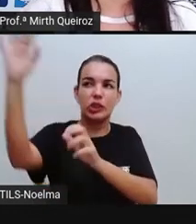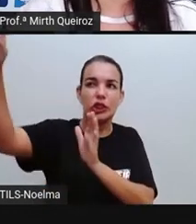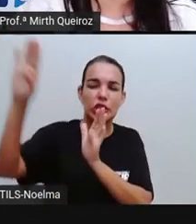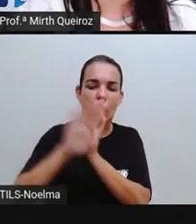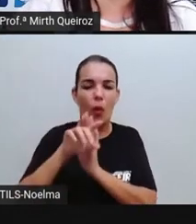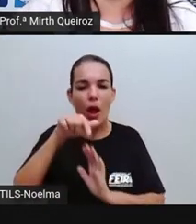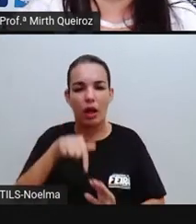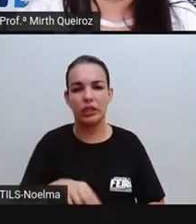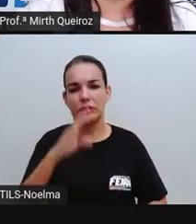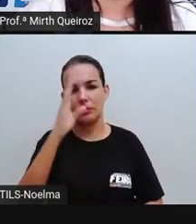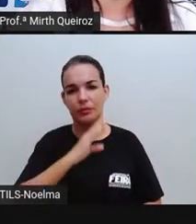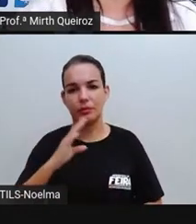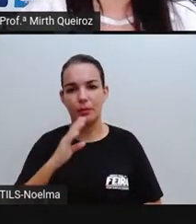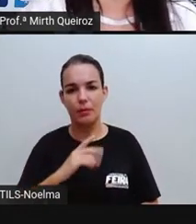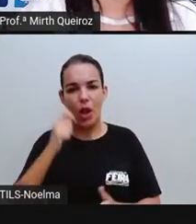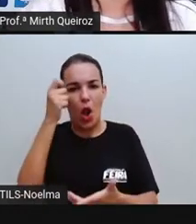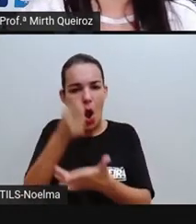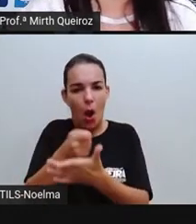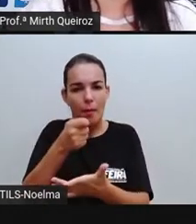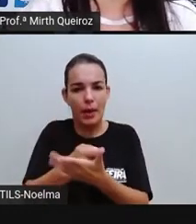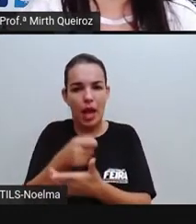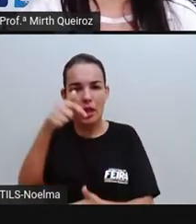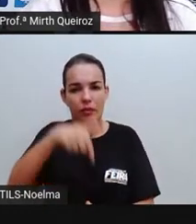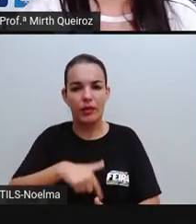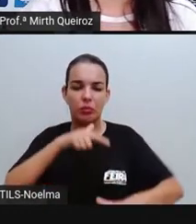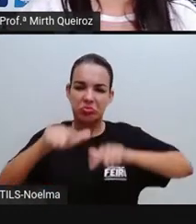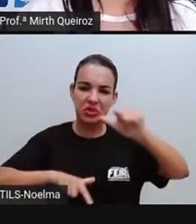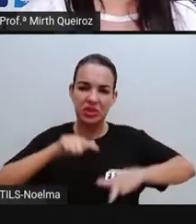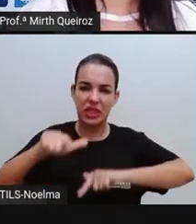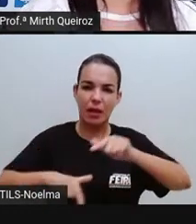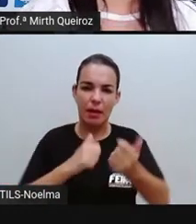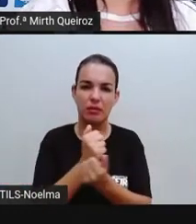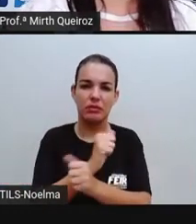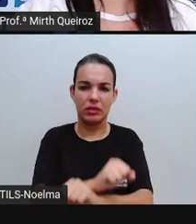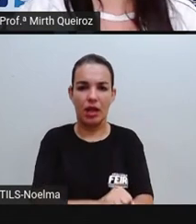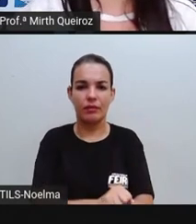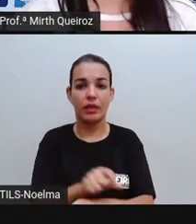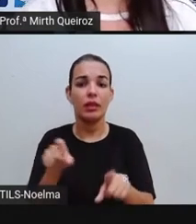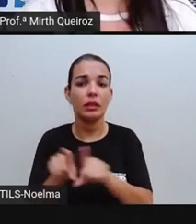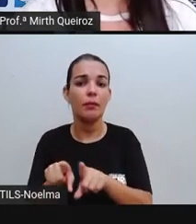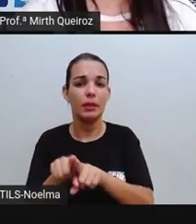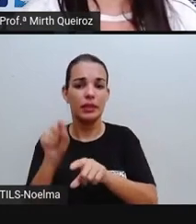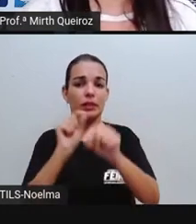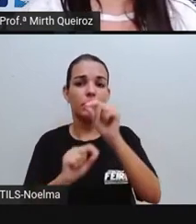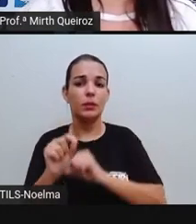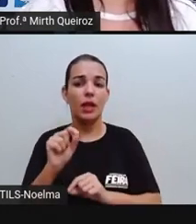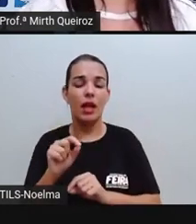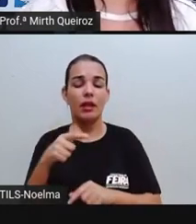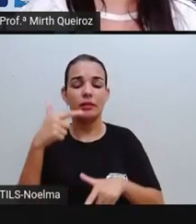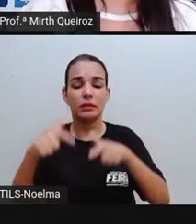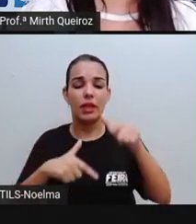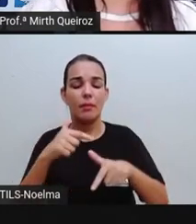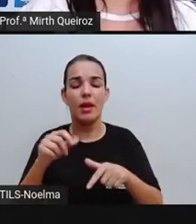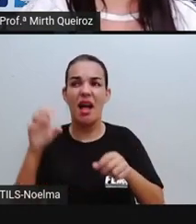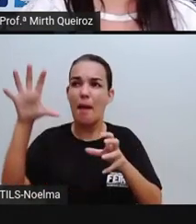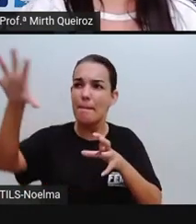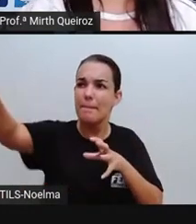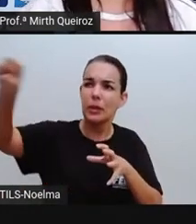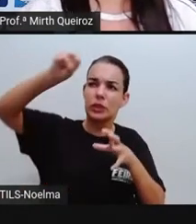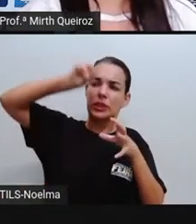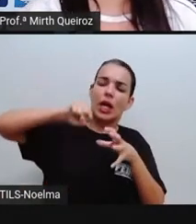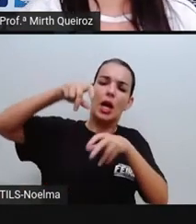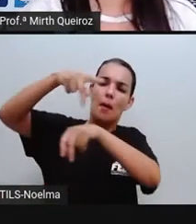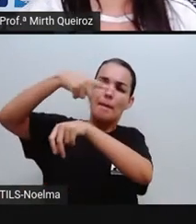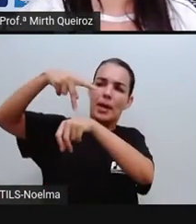para o Brasil, foram obrigados a vir para o Brasil para serem escravizados. E para isso, eles foram capturados aí,